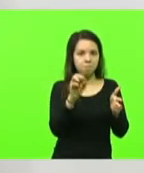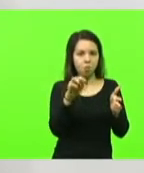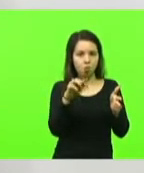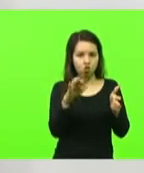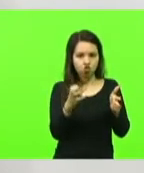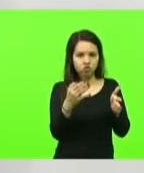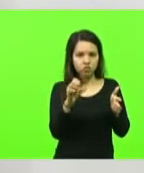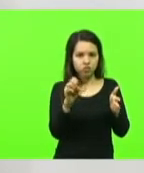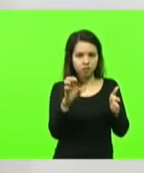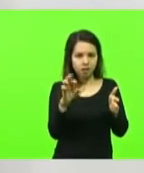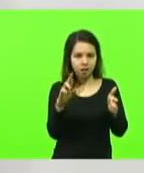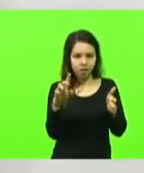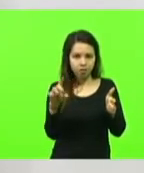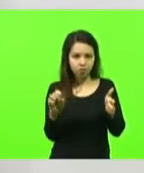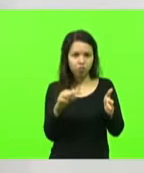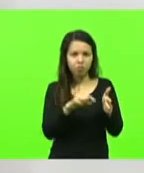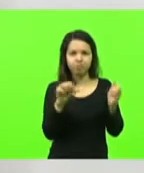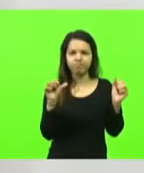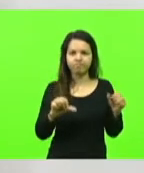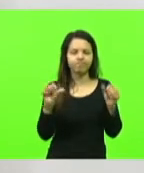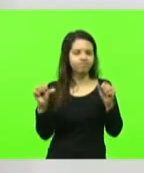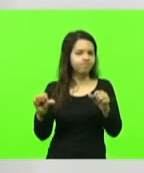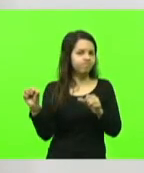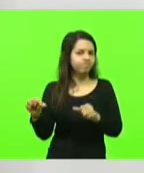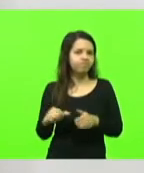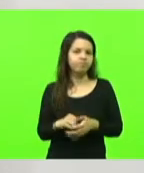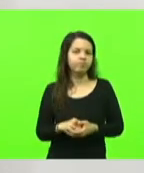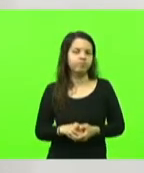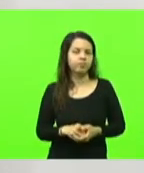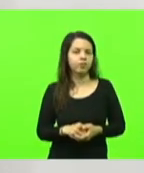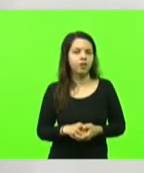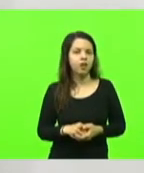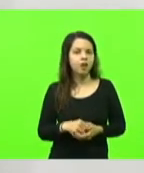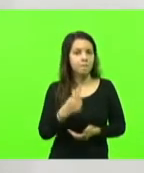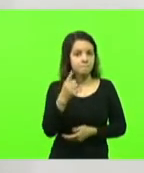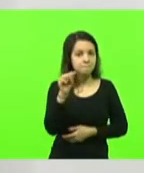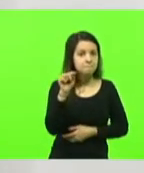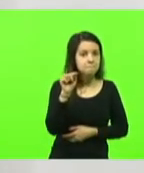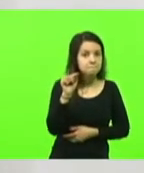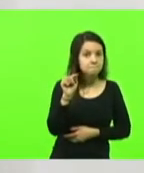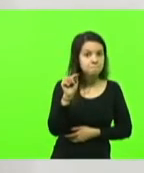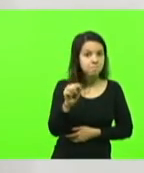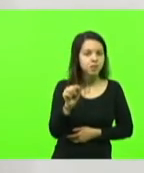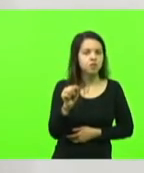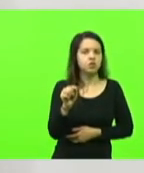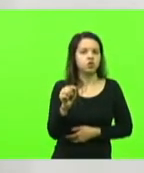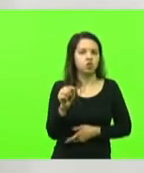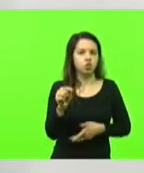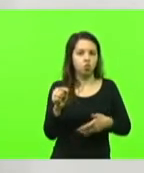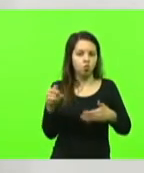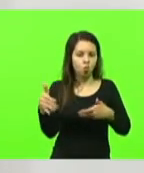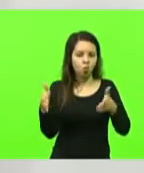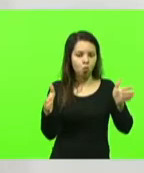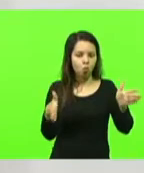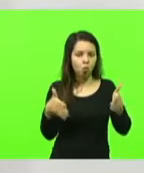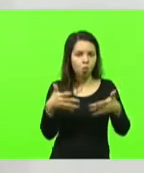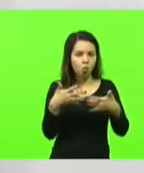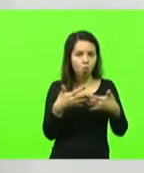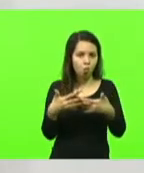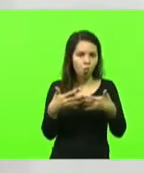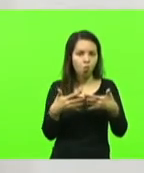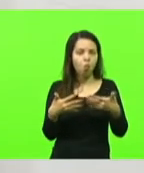uma rodovia assim, então, imaginem, são mil containers para o porto de